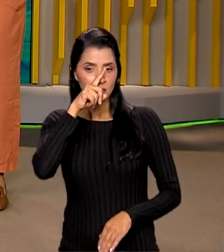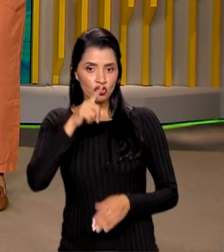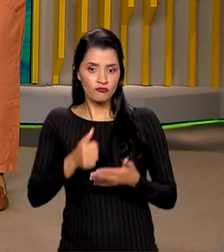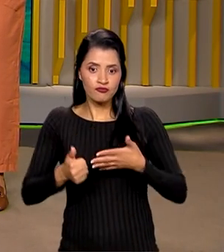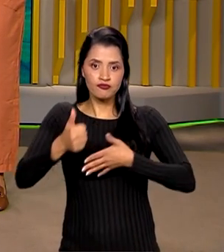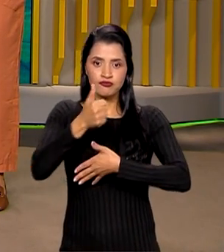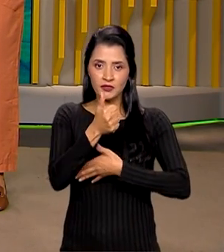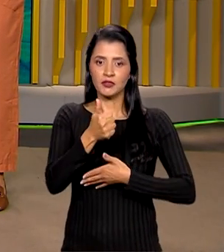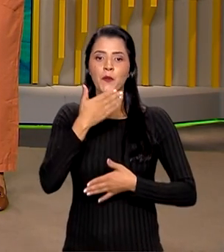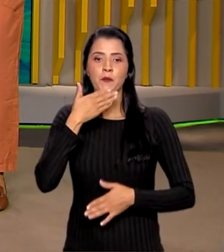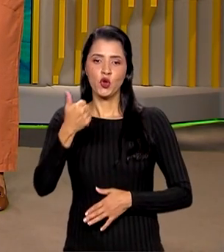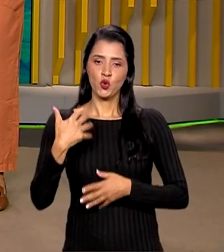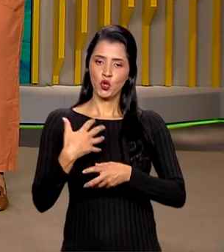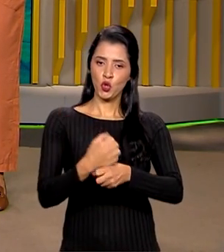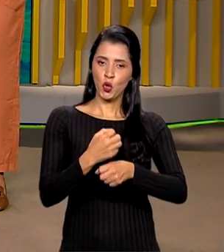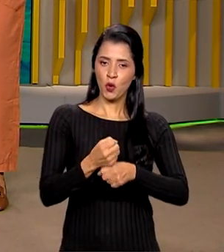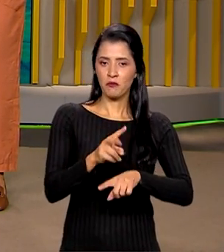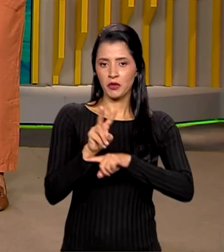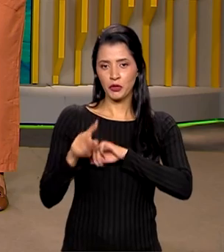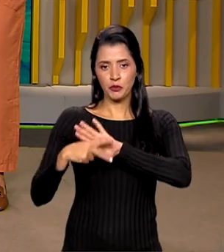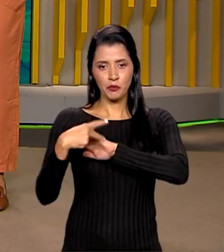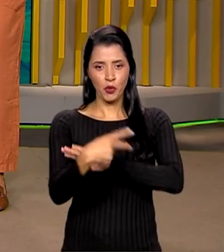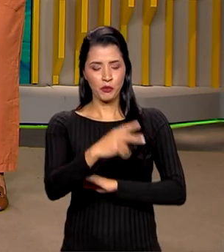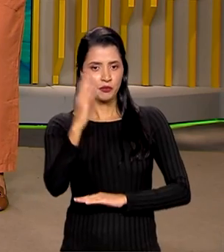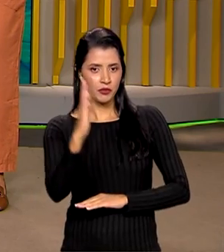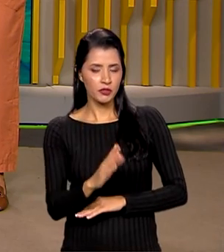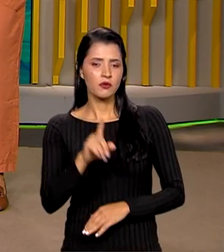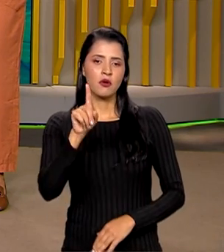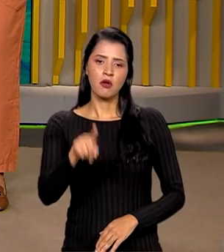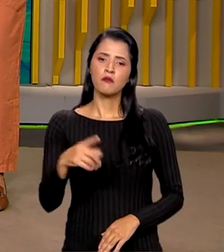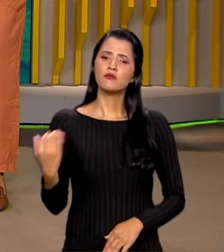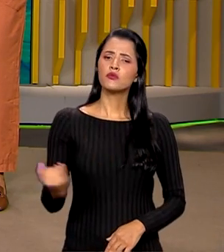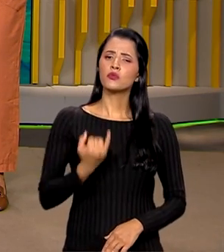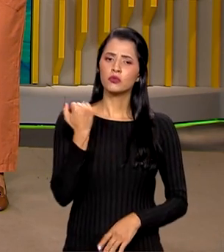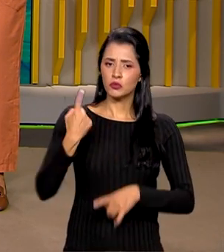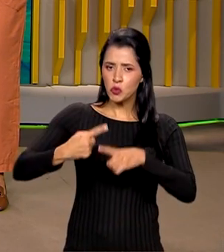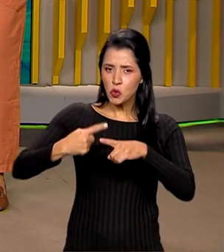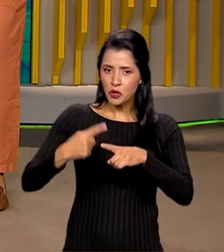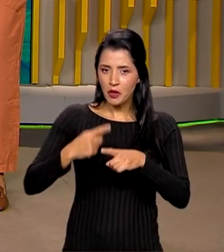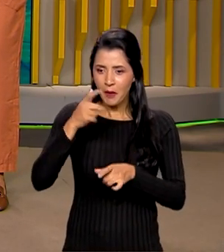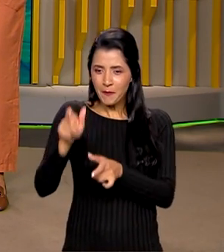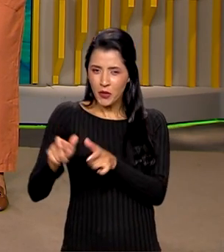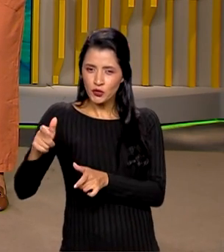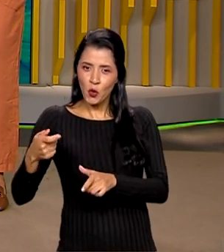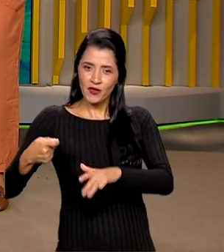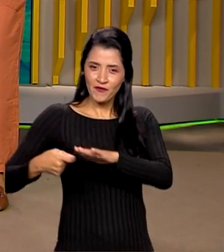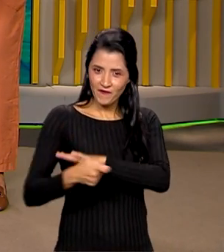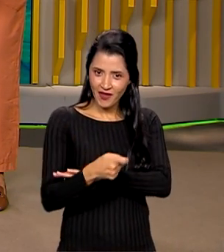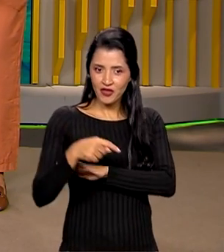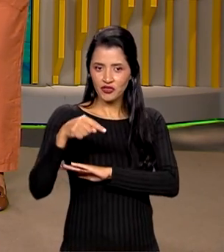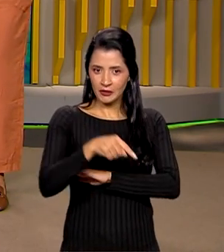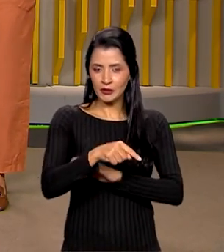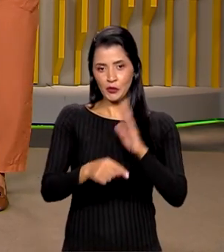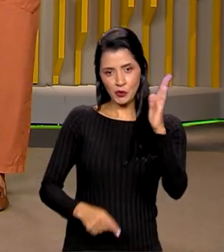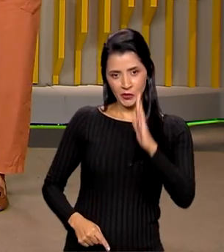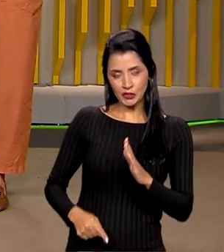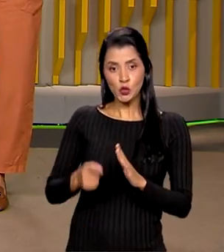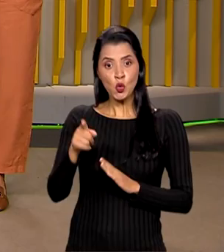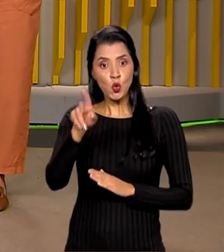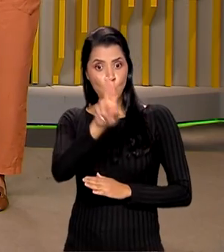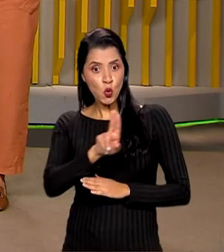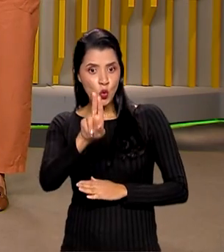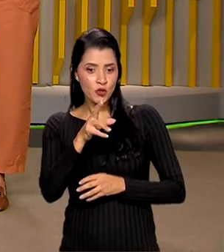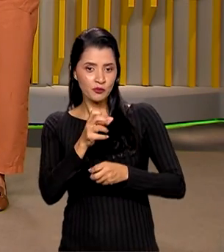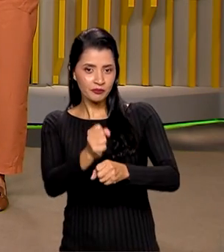melhorou a nota de crédito do Brasil. Isso é importante porque os investidores internacionais usam essa nota como garantia para